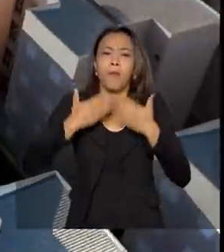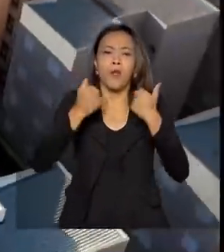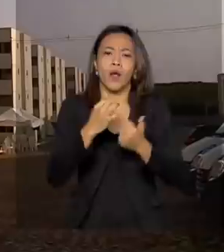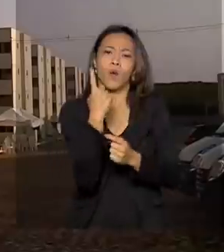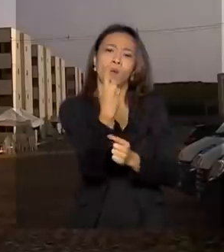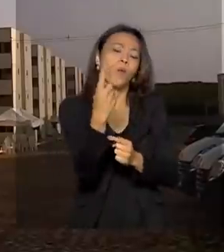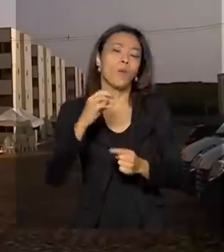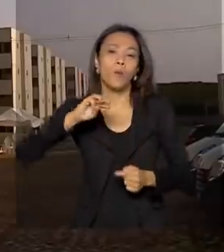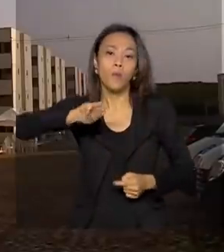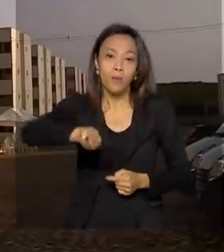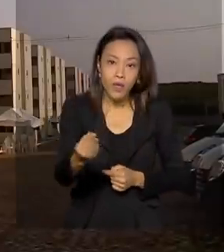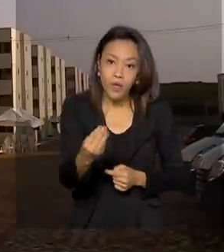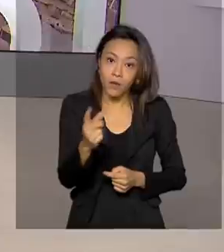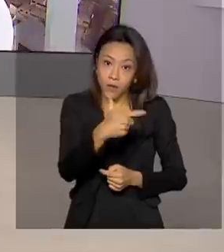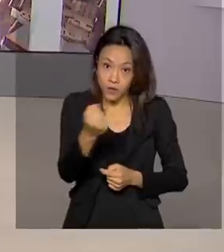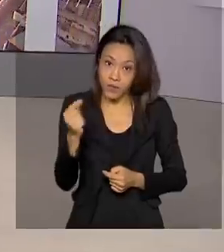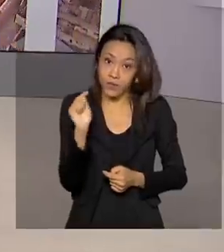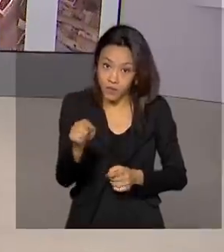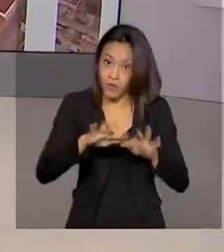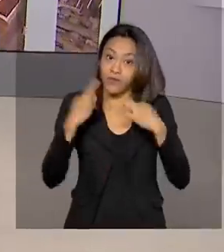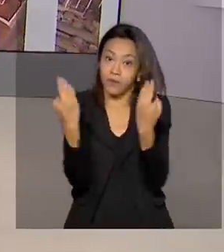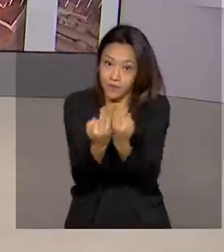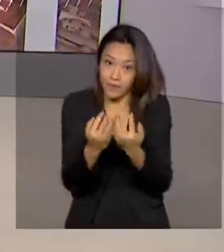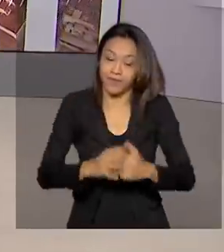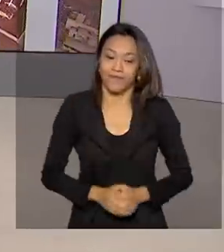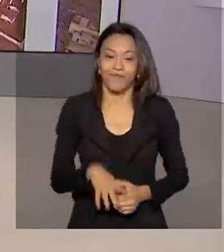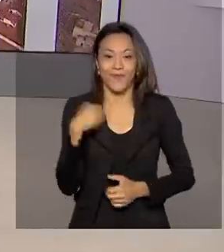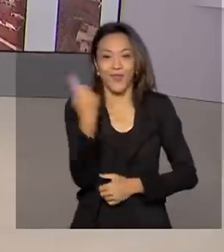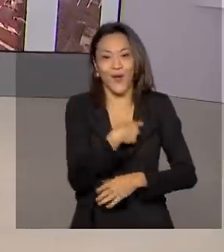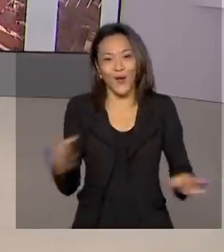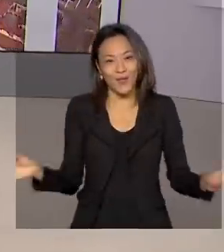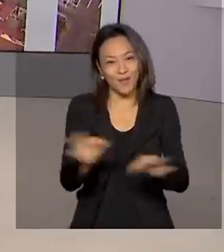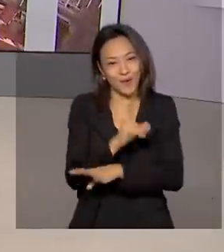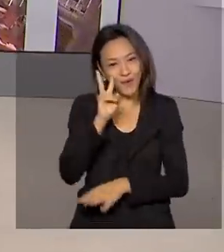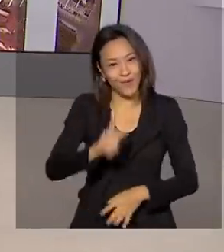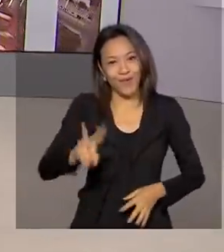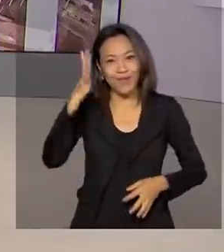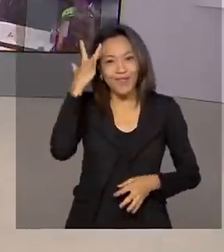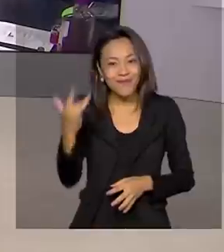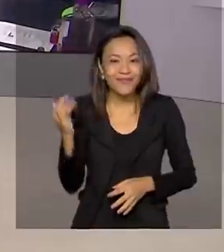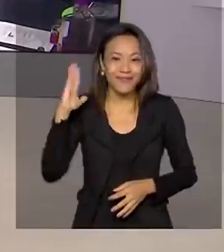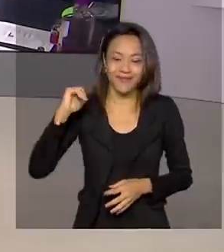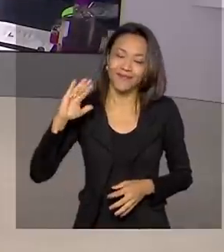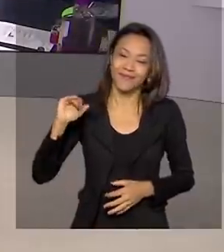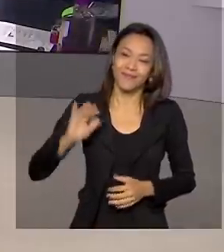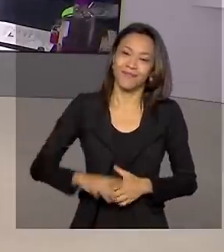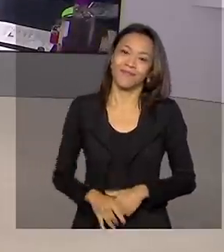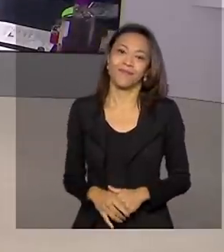200 mil famílias. E a gente fica por aqui, nos vemos amanhã. Tchau, tchau.